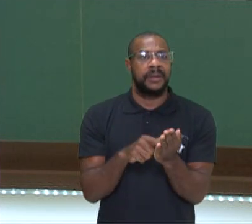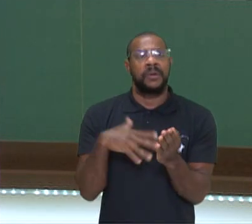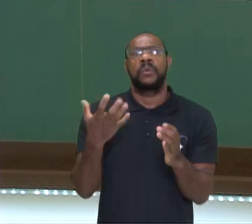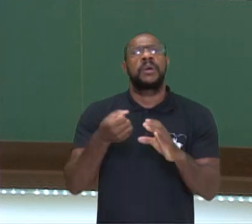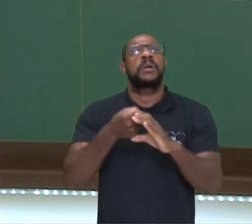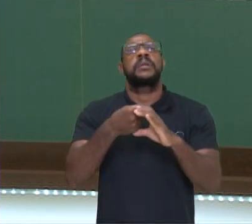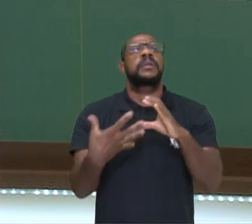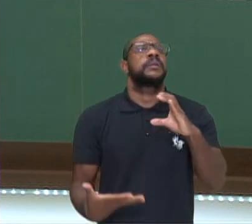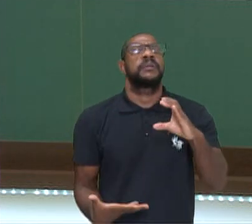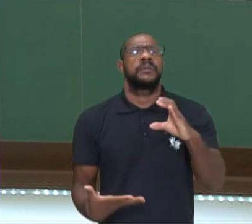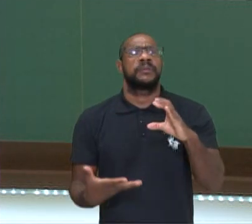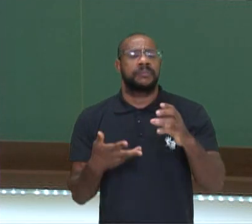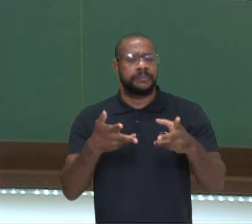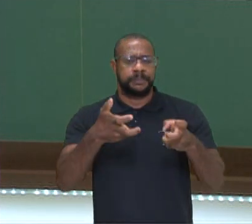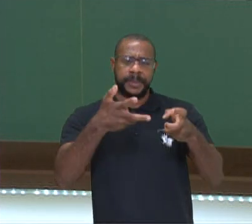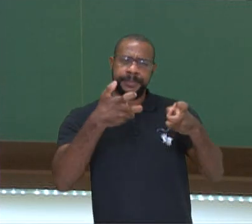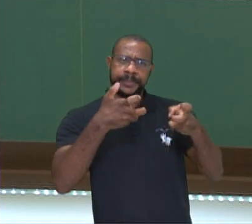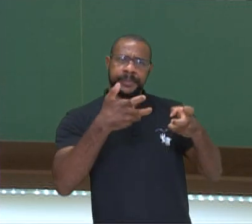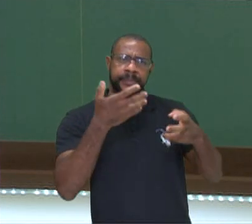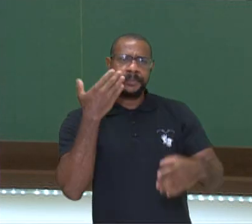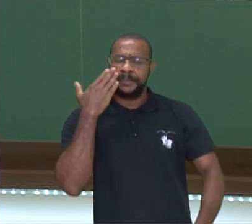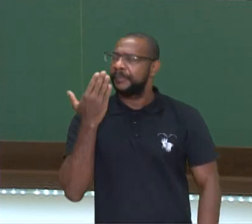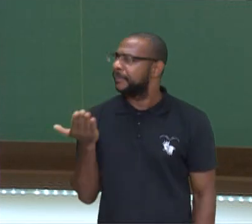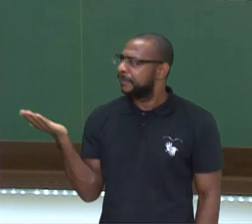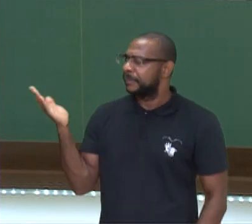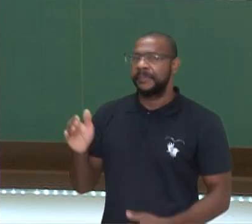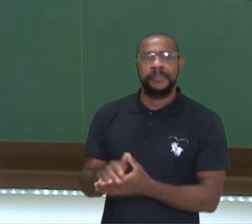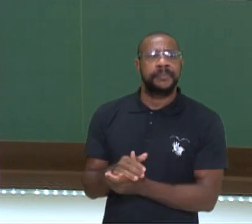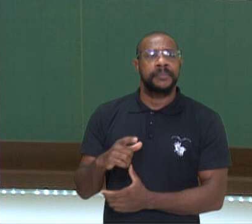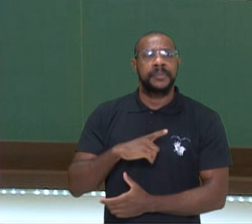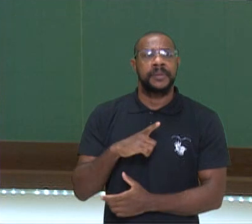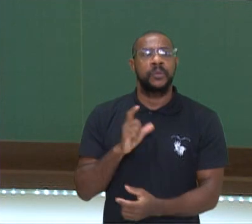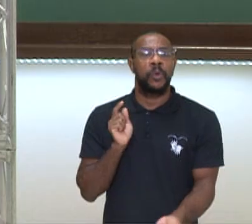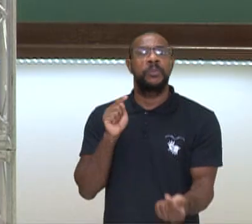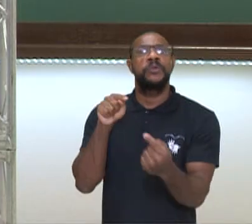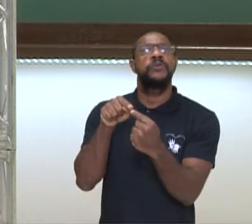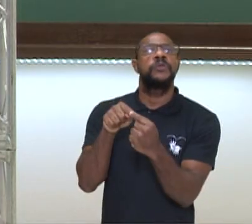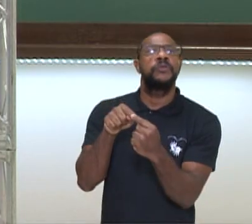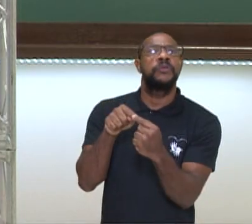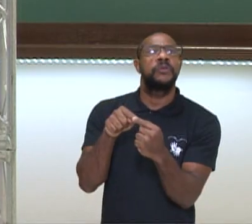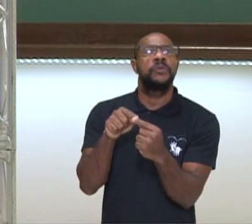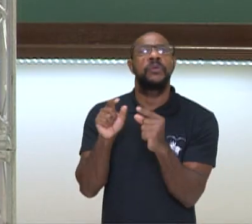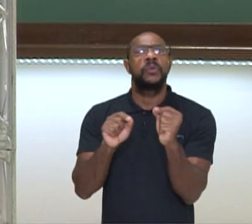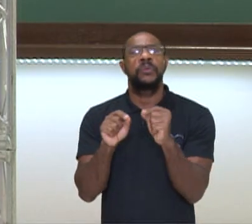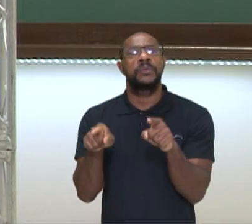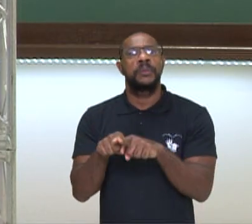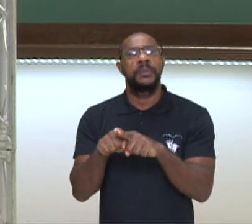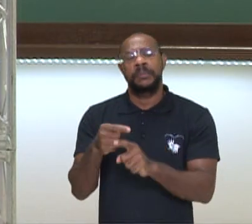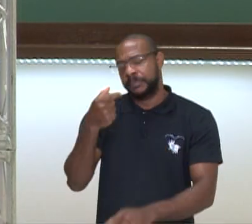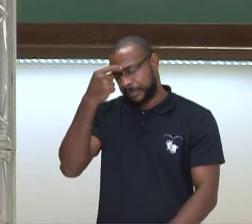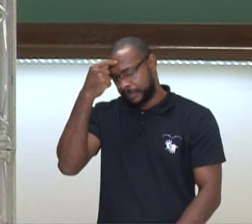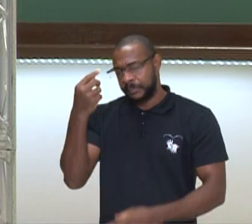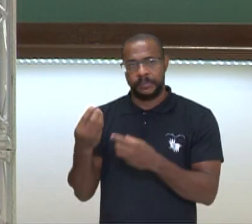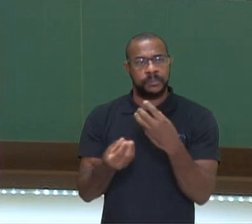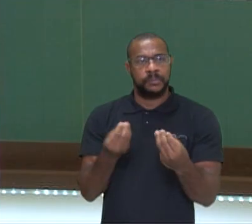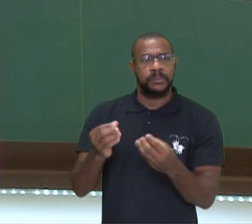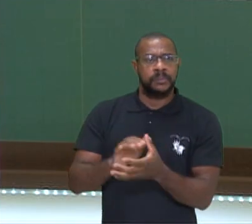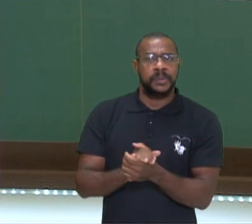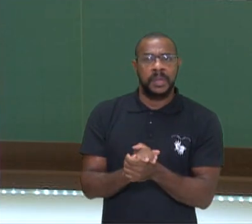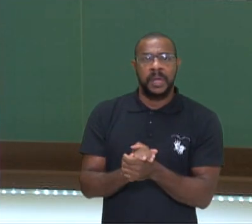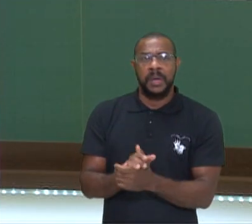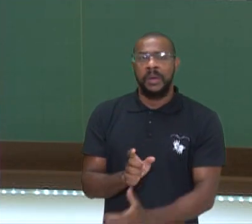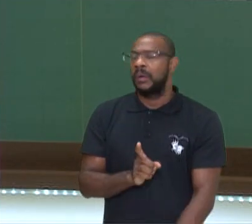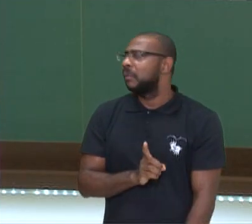características que vamos ver? Vamos ver o objetivismo e o racionalismo. Então, em